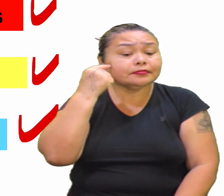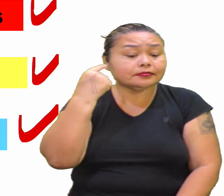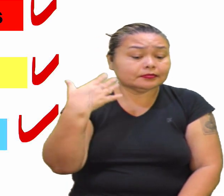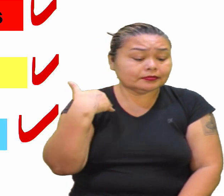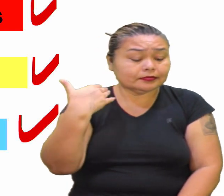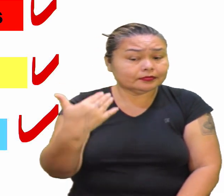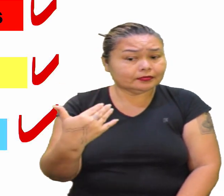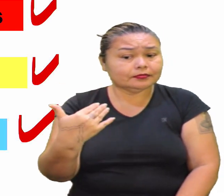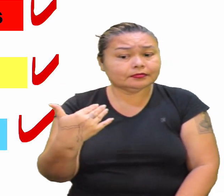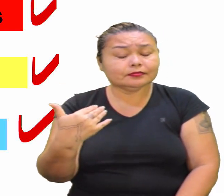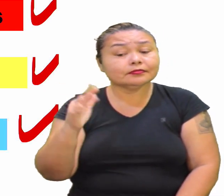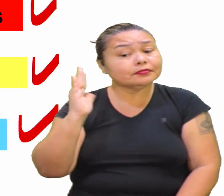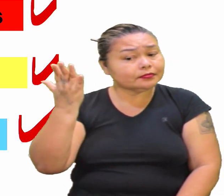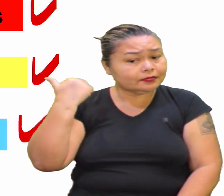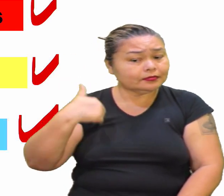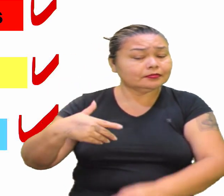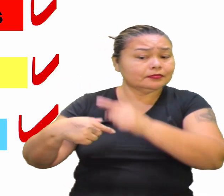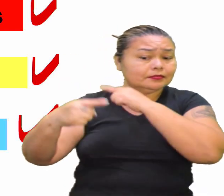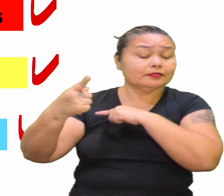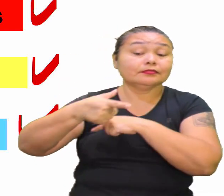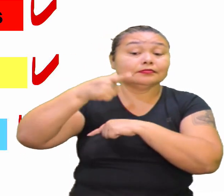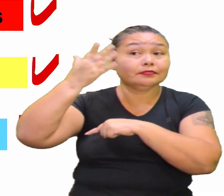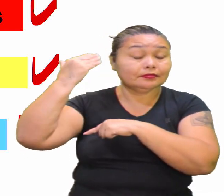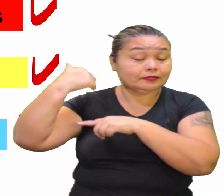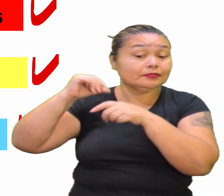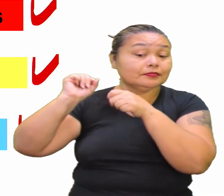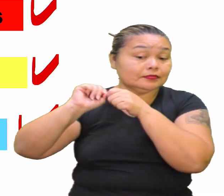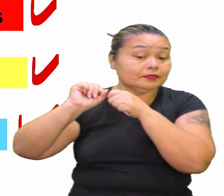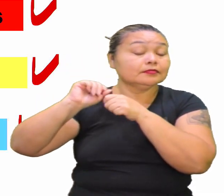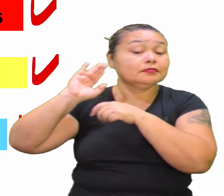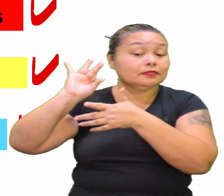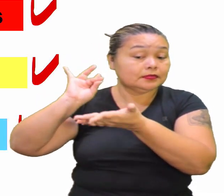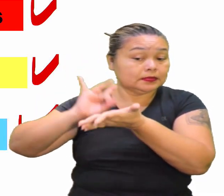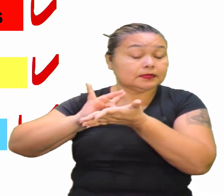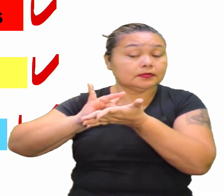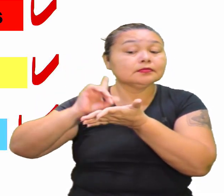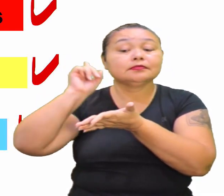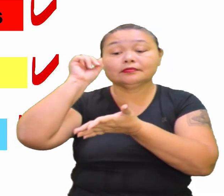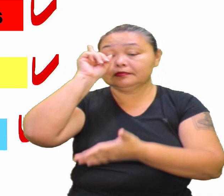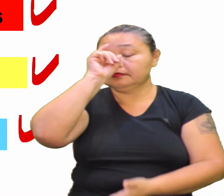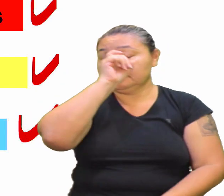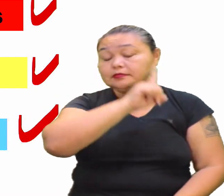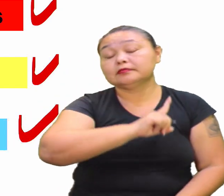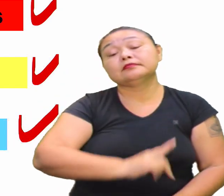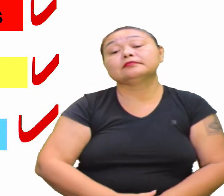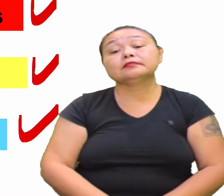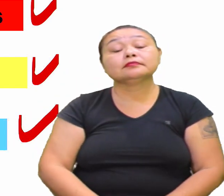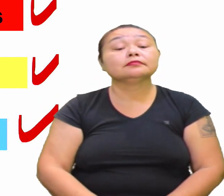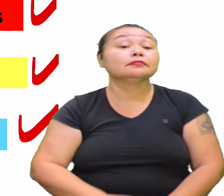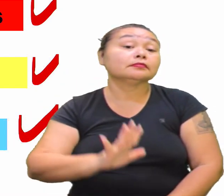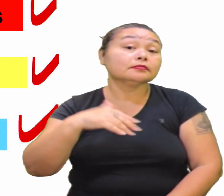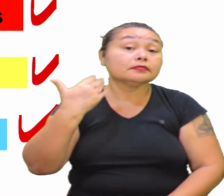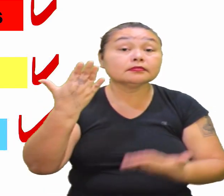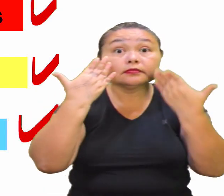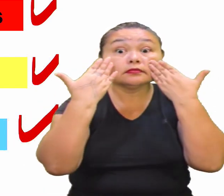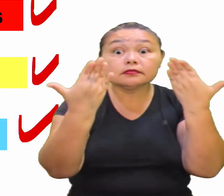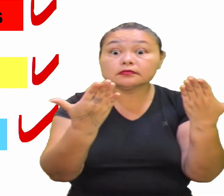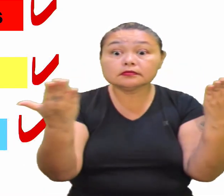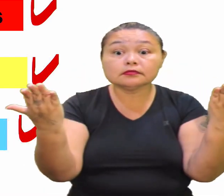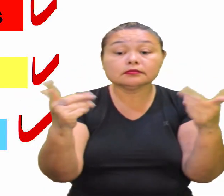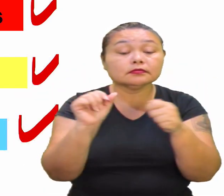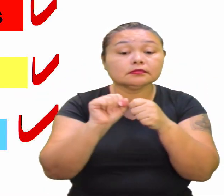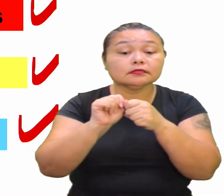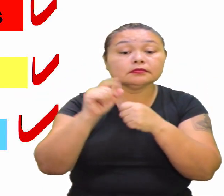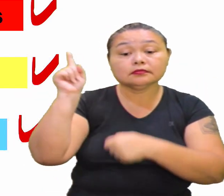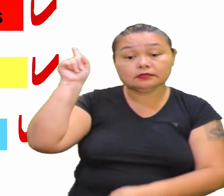não, né A gente já devia estar agindo ontem Porque realmente está complicado, tá? E óbvio Que